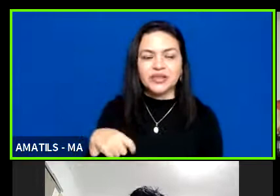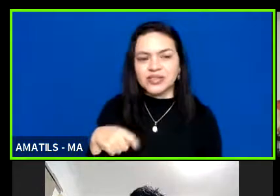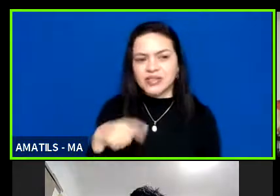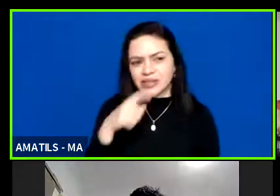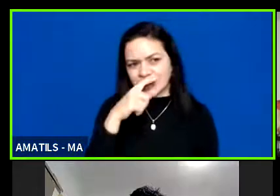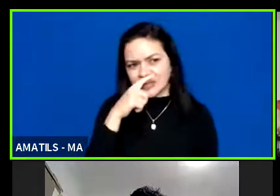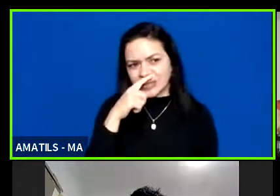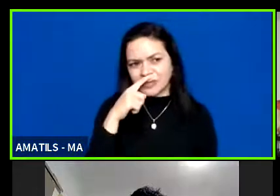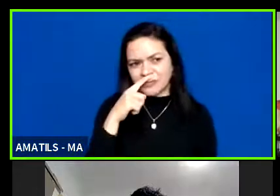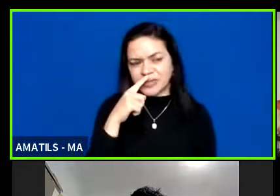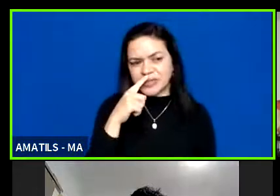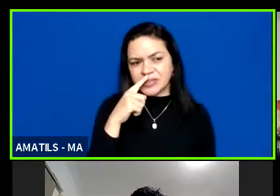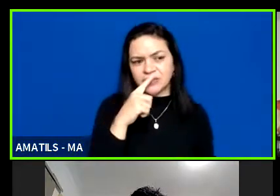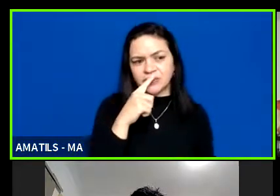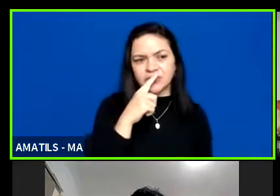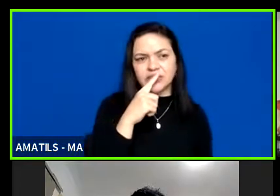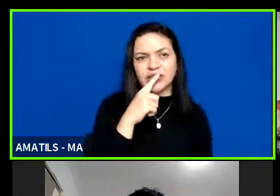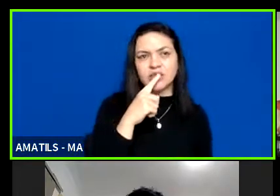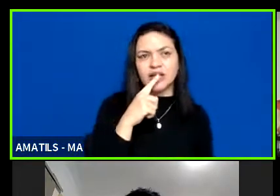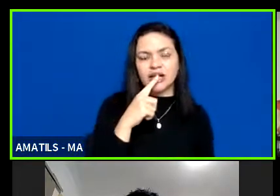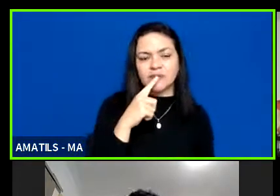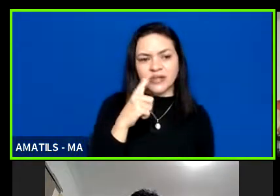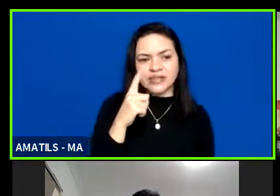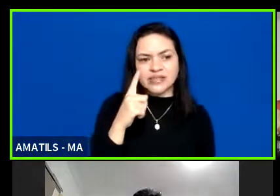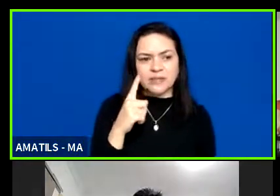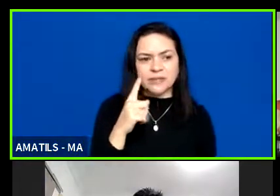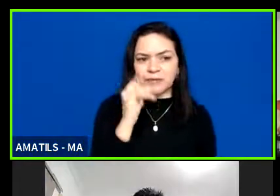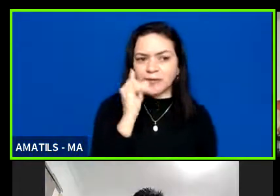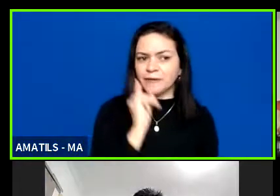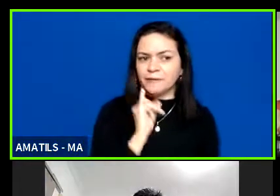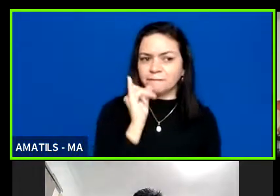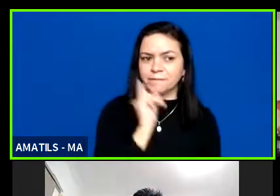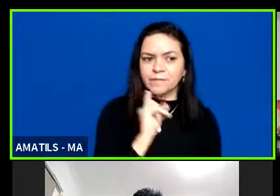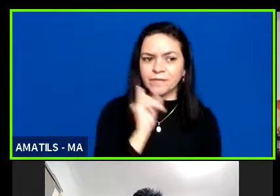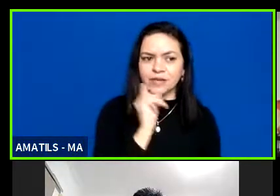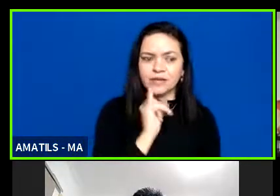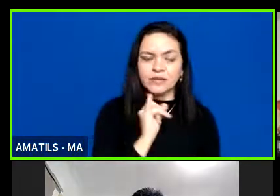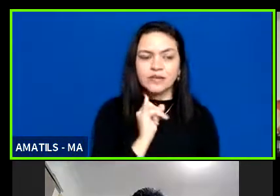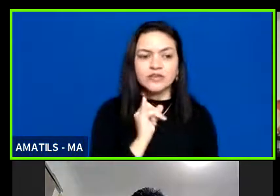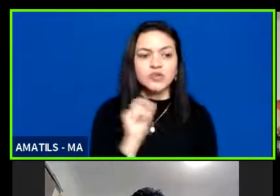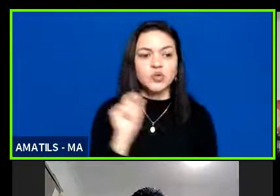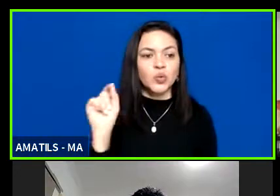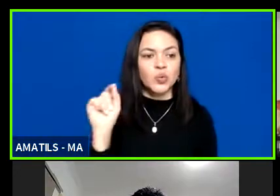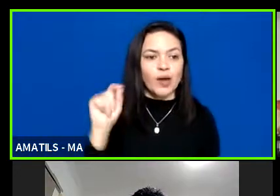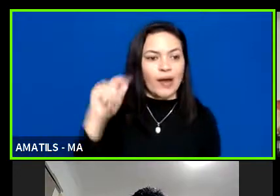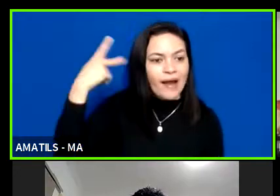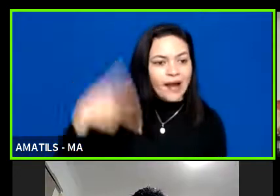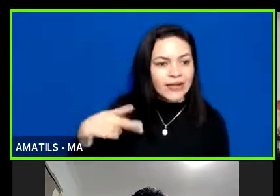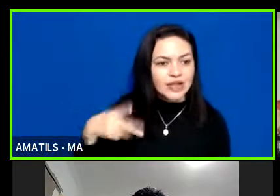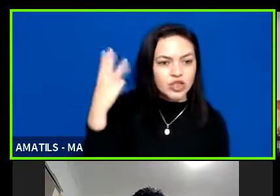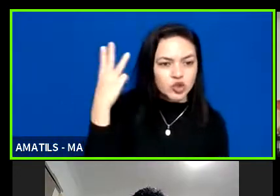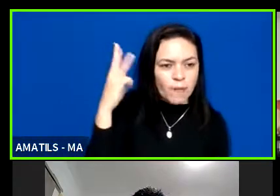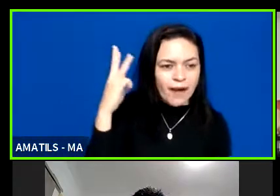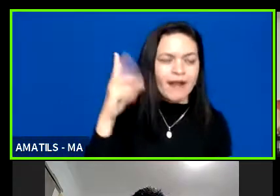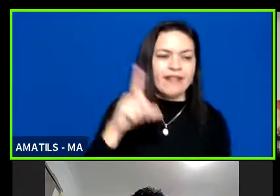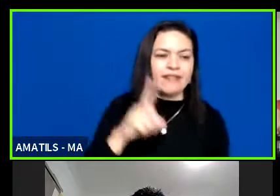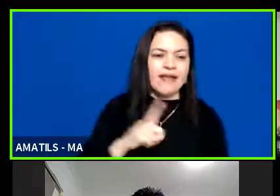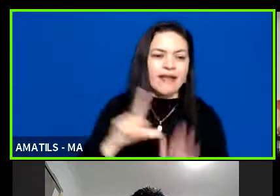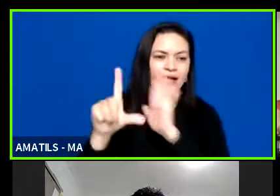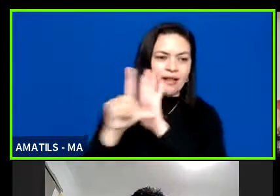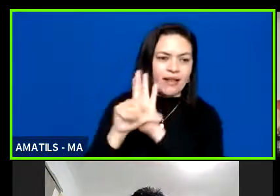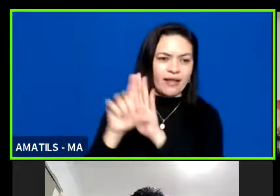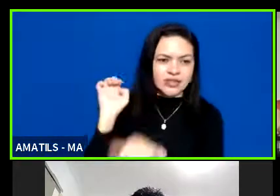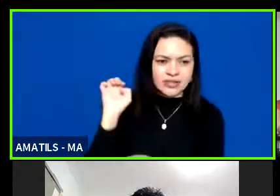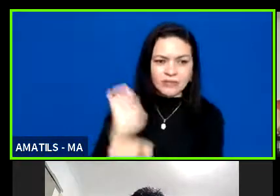perguntas para te rapidinho que eu vou fazer duas perguntas primeiro aqui no Maranhão a gente tem a lei de incentivar o esporte a lei estadual